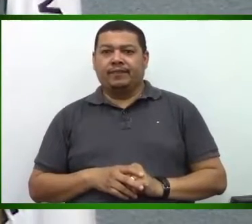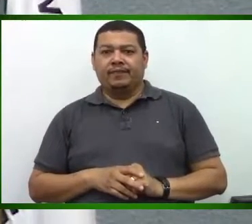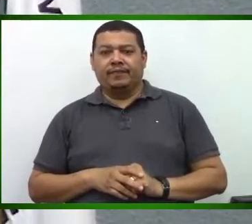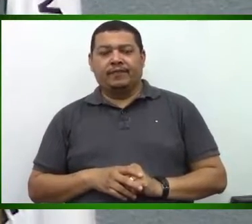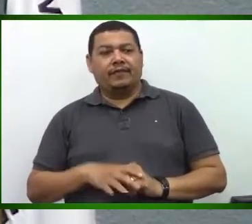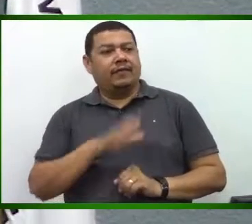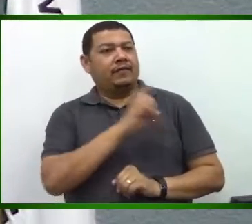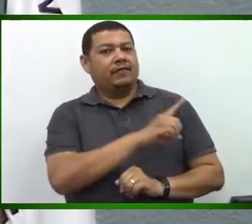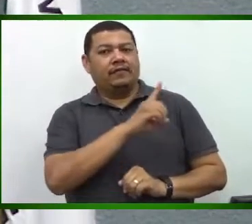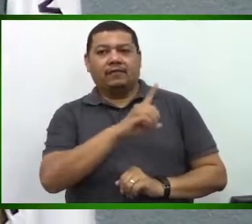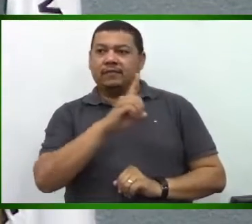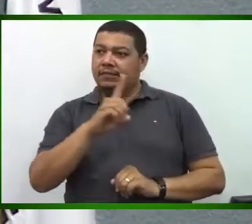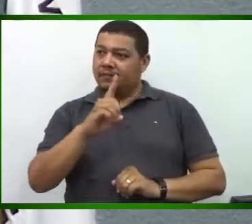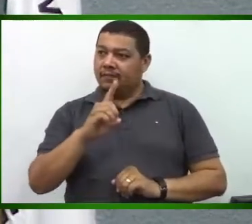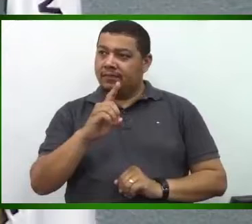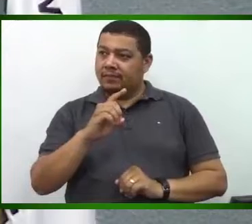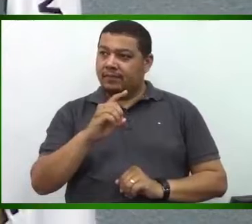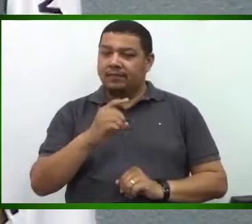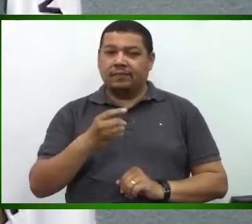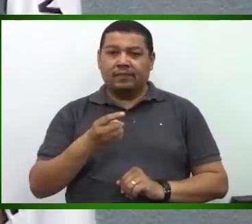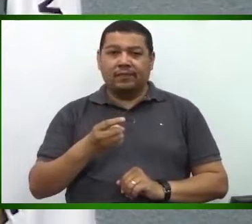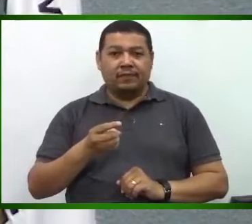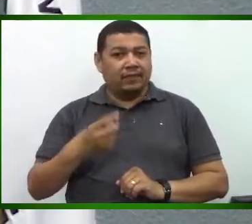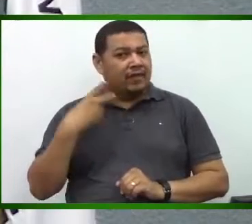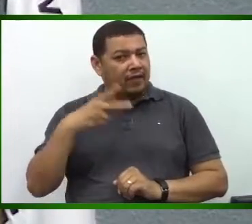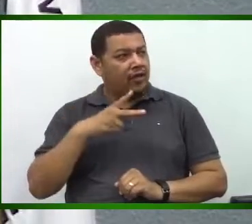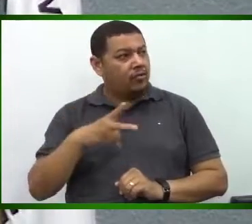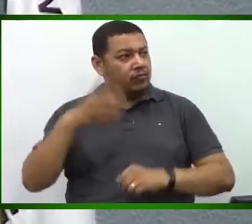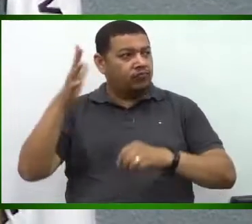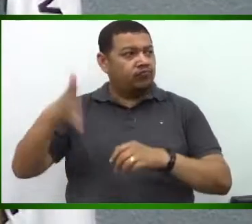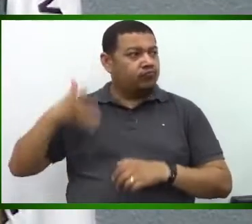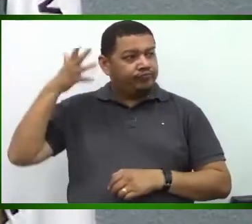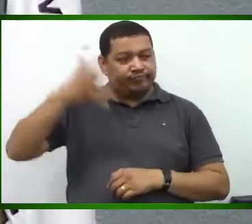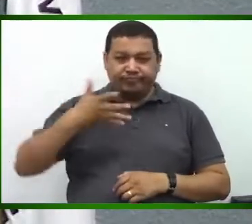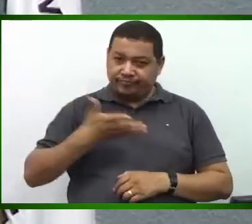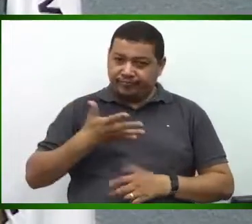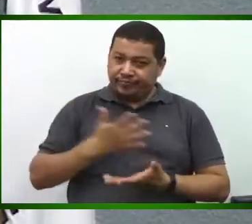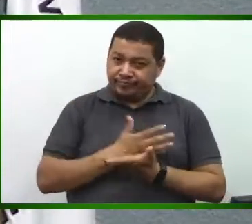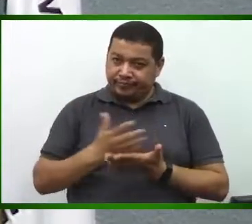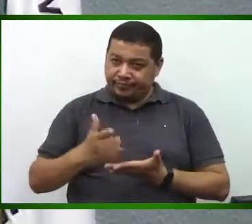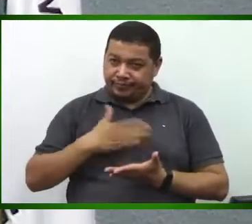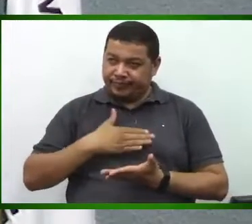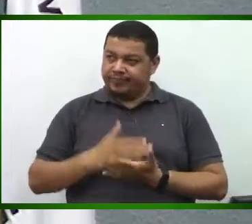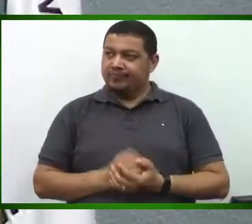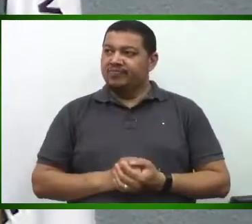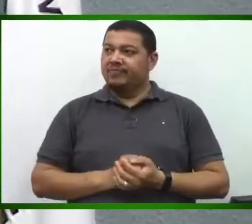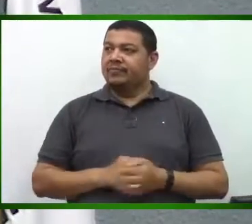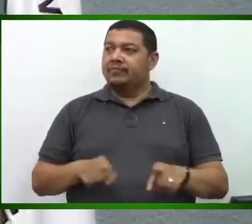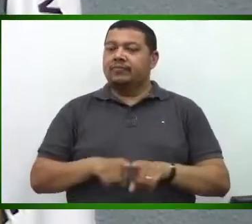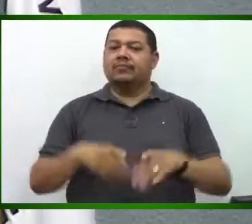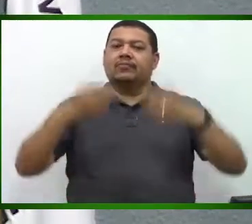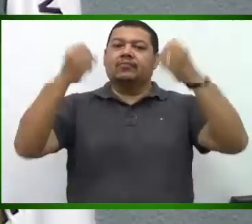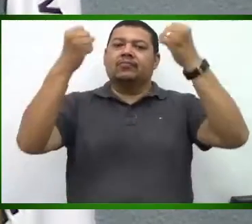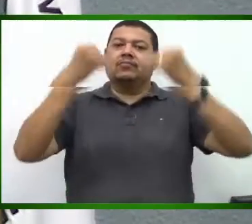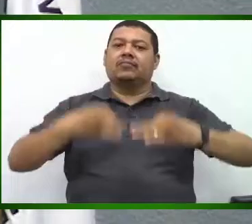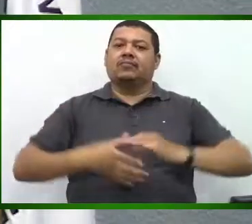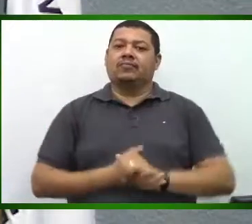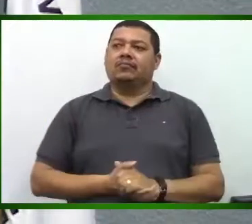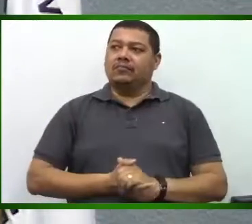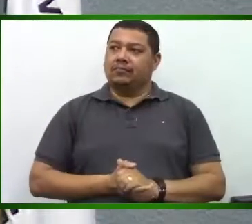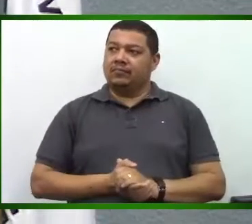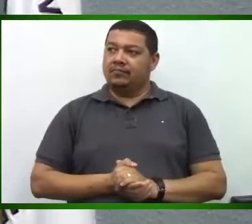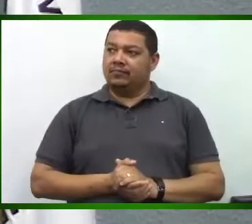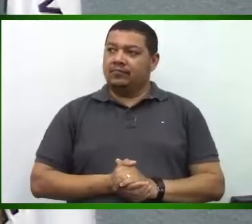um dos companheiros e quero começar aqui minha fala também falando um